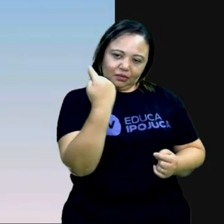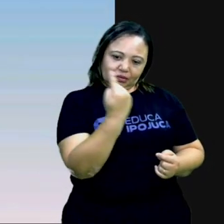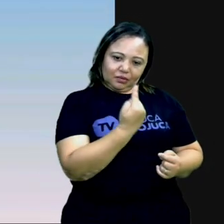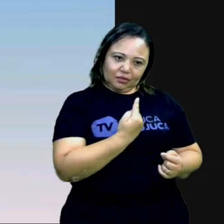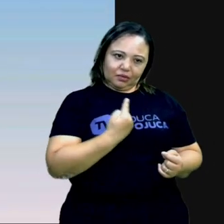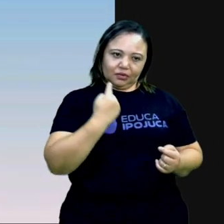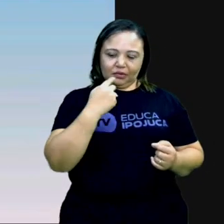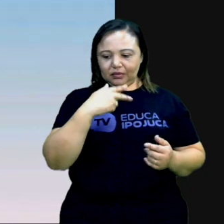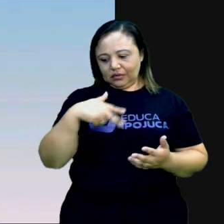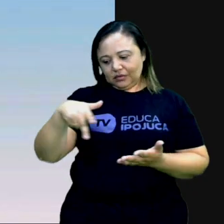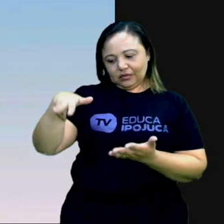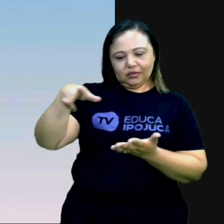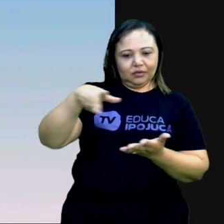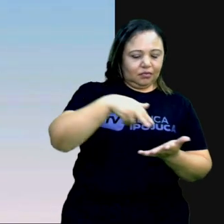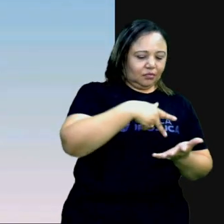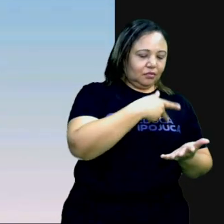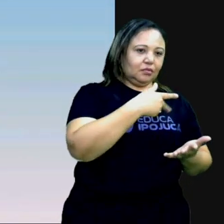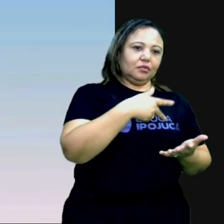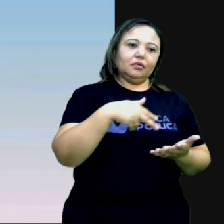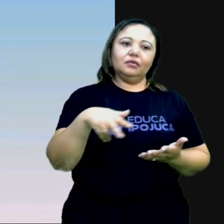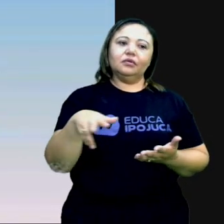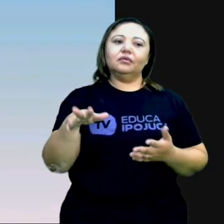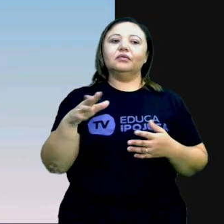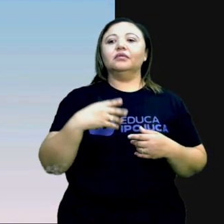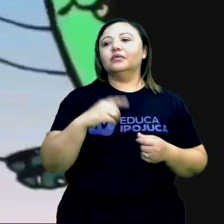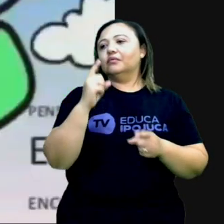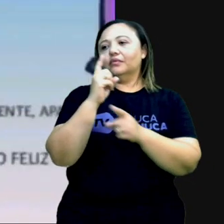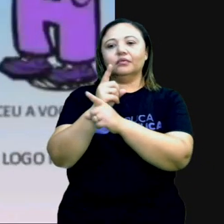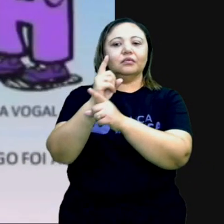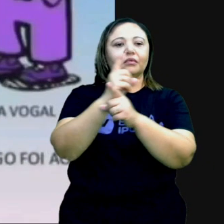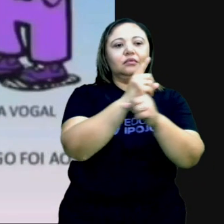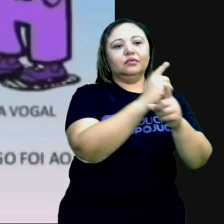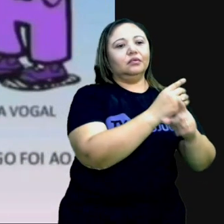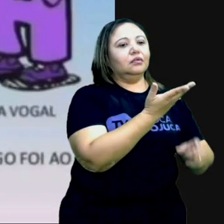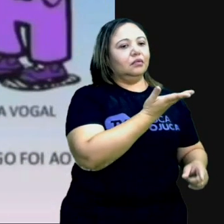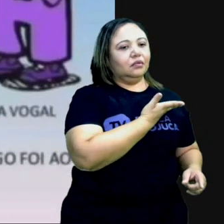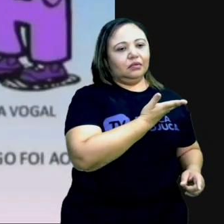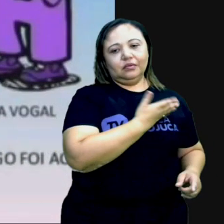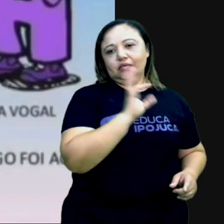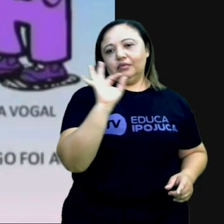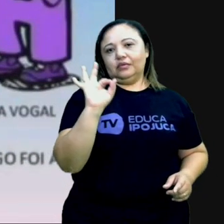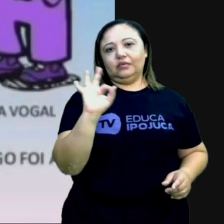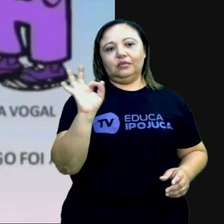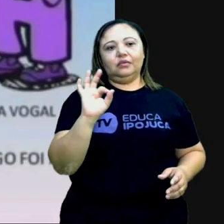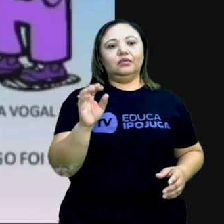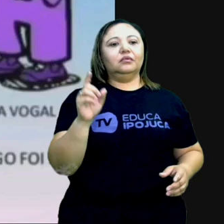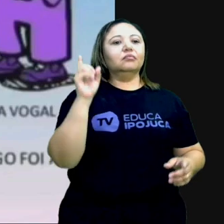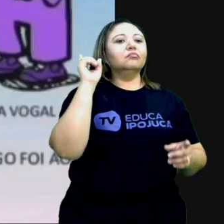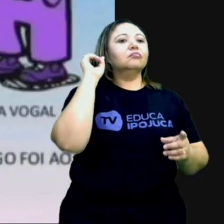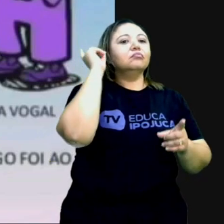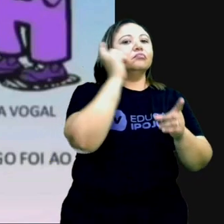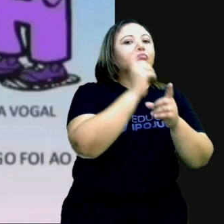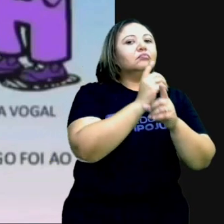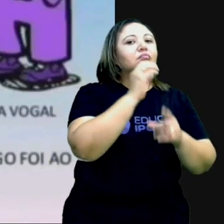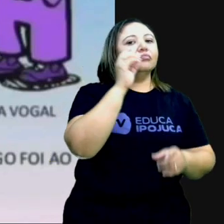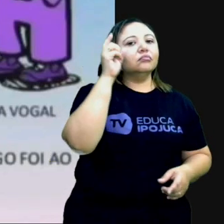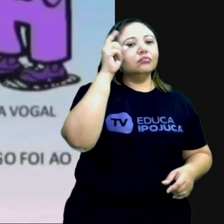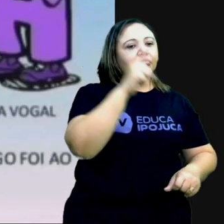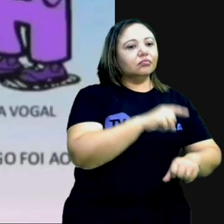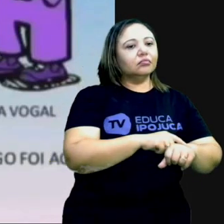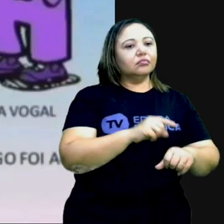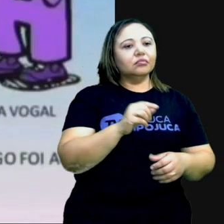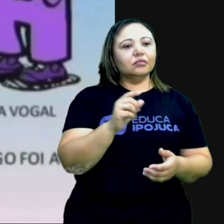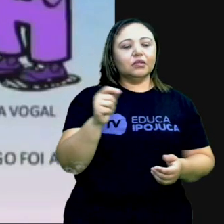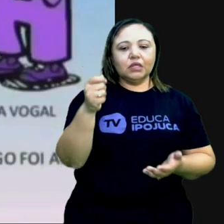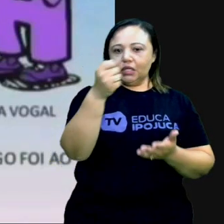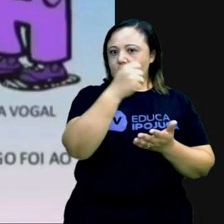andava de um lado para o outro e nada de encontrar uma amiguinha. Certo dia, apareceu um lápis que